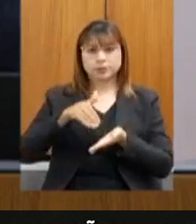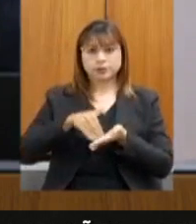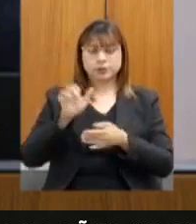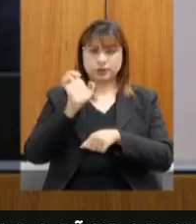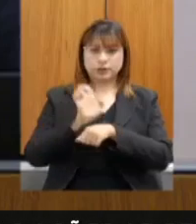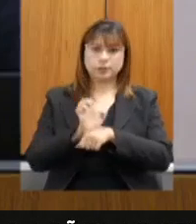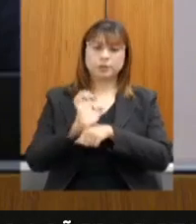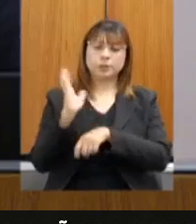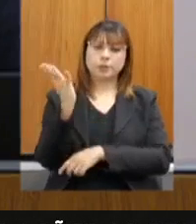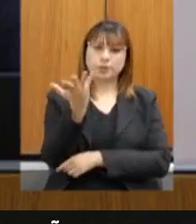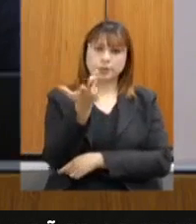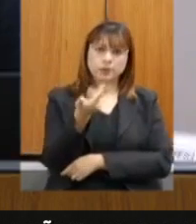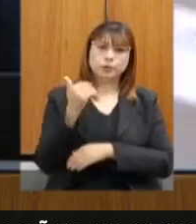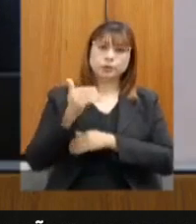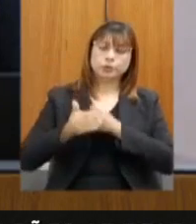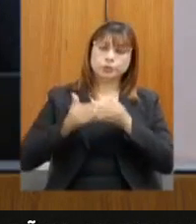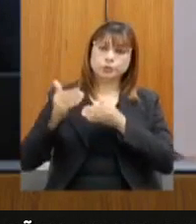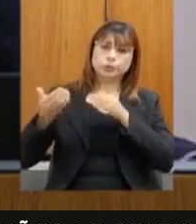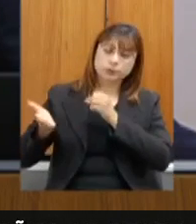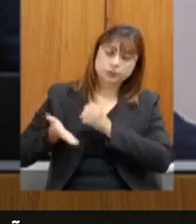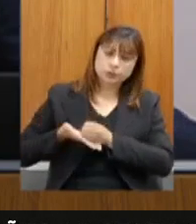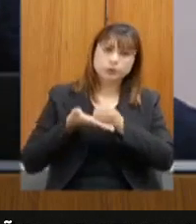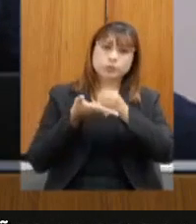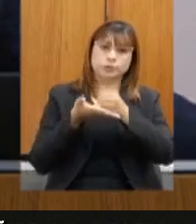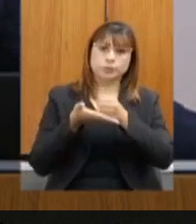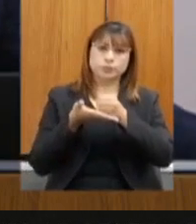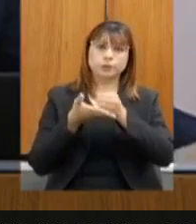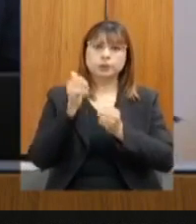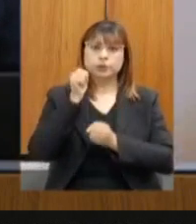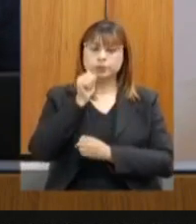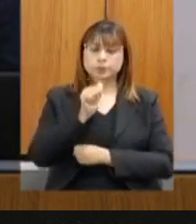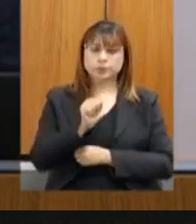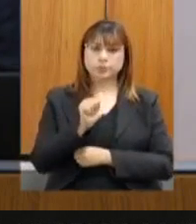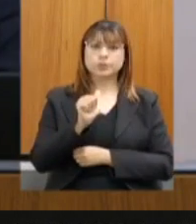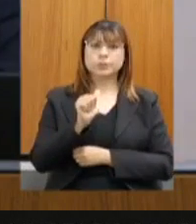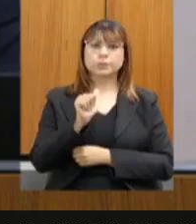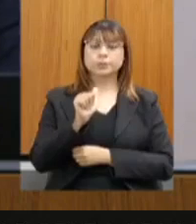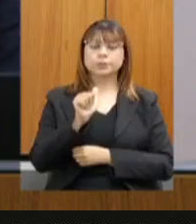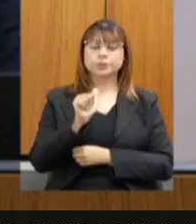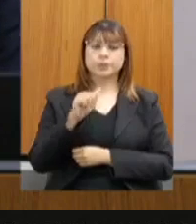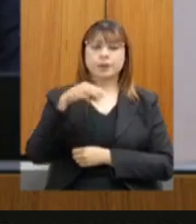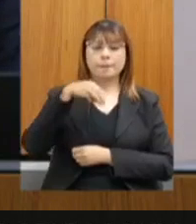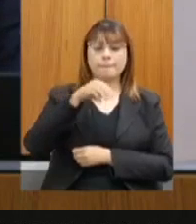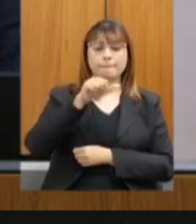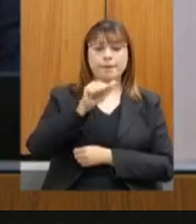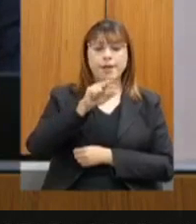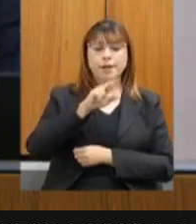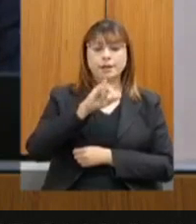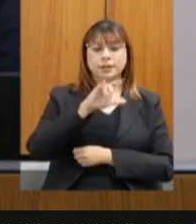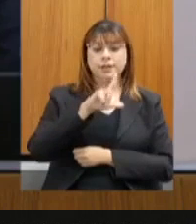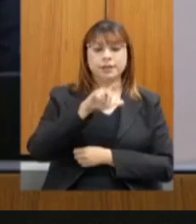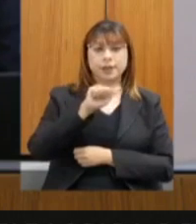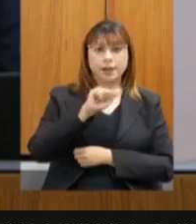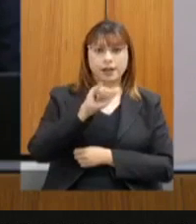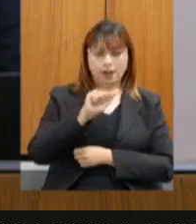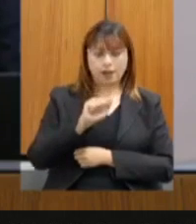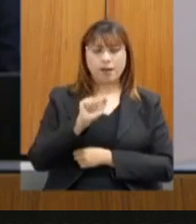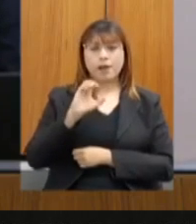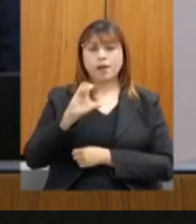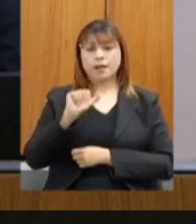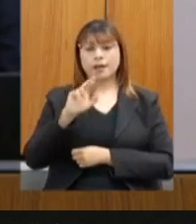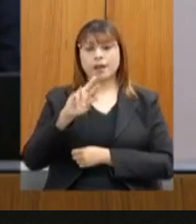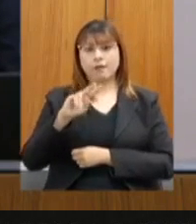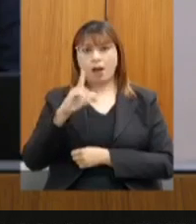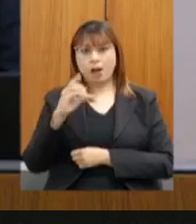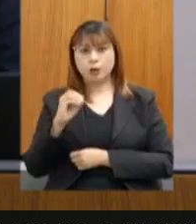Estado de Meio Ambiente e Desenvolvimento Sustentável, a senhora Marília Carvalho de Melo. A presidência